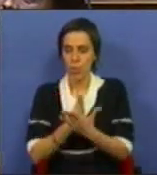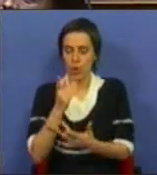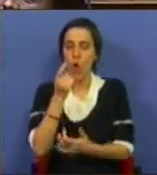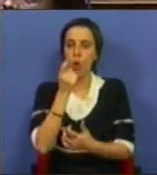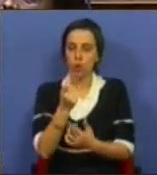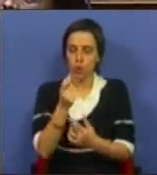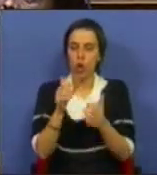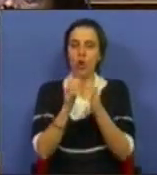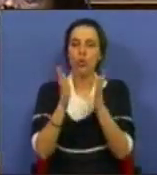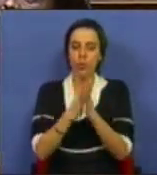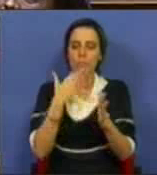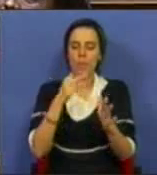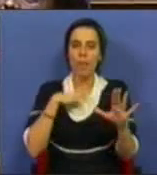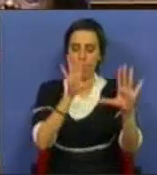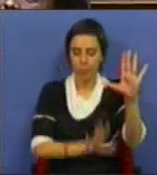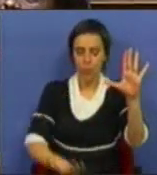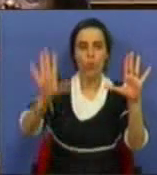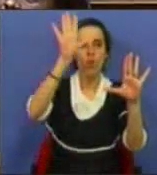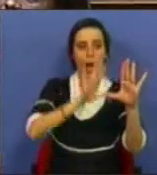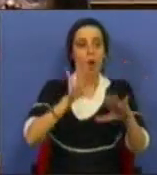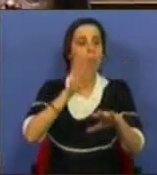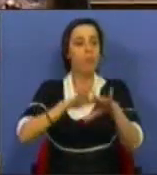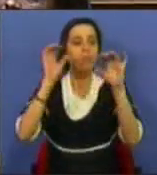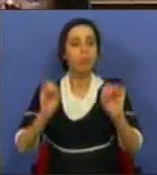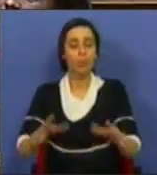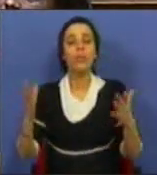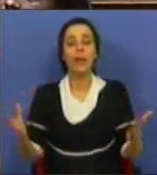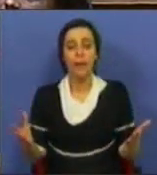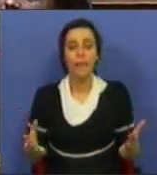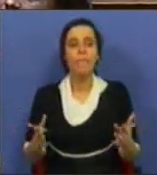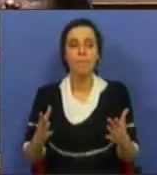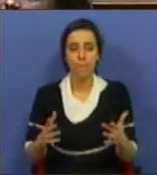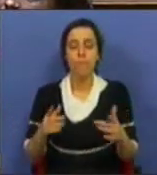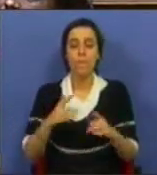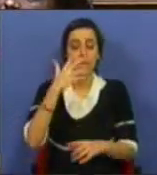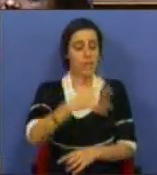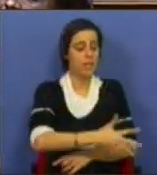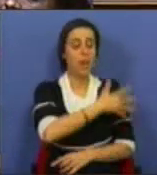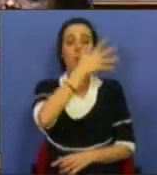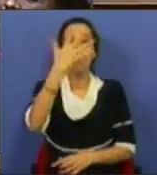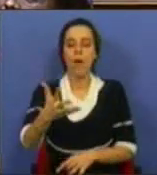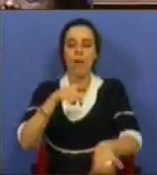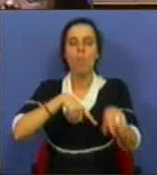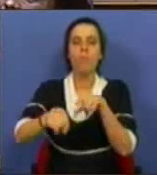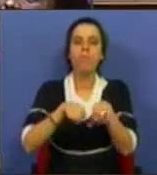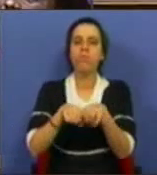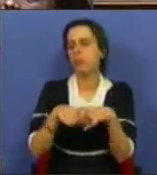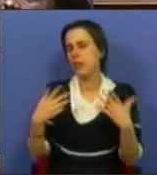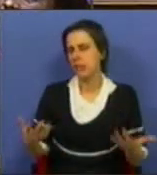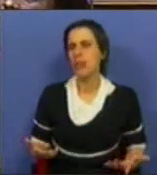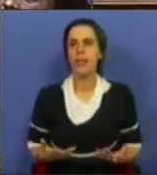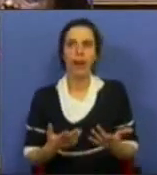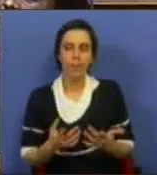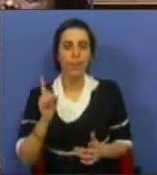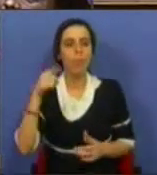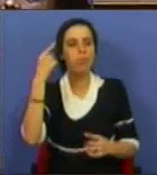pouco o retrato de todo o país. É fruto e foi ao longo destes cinco anos de uma política que